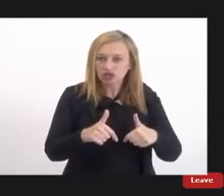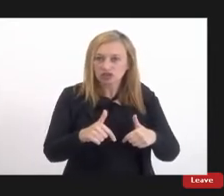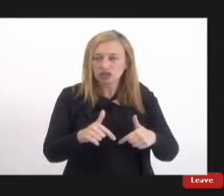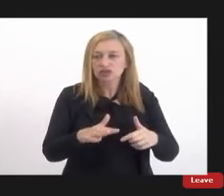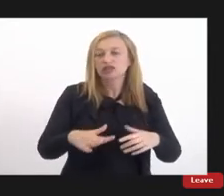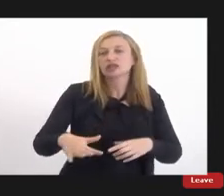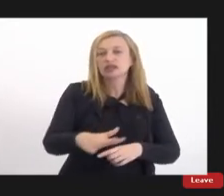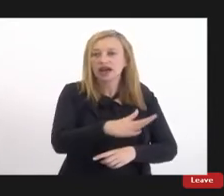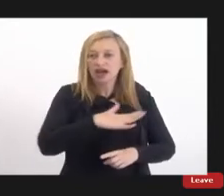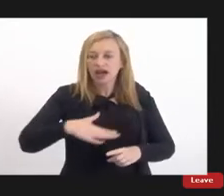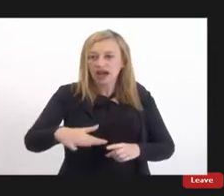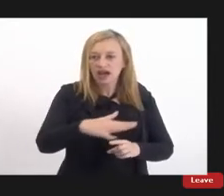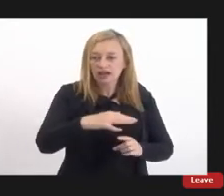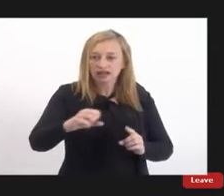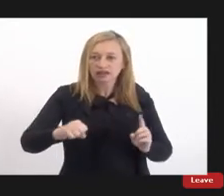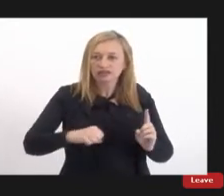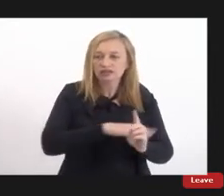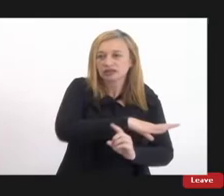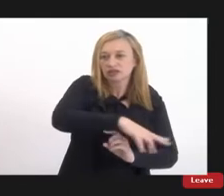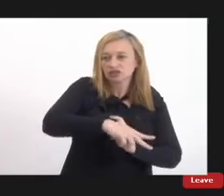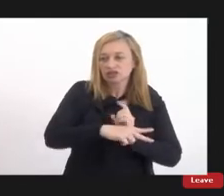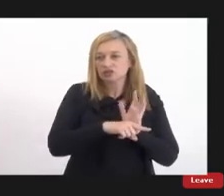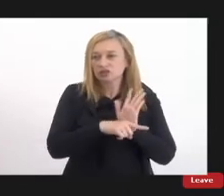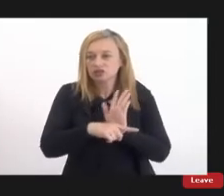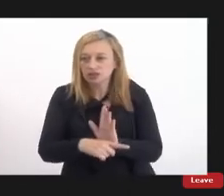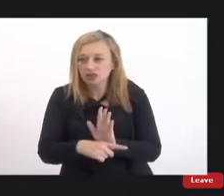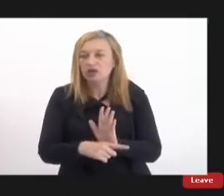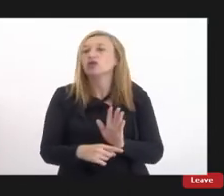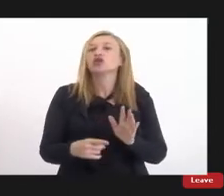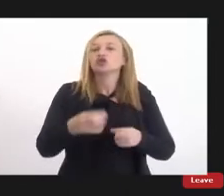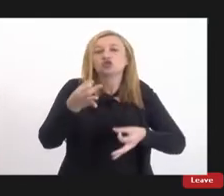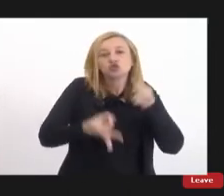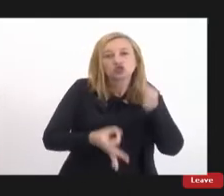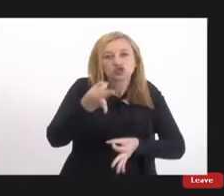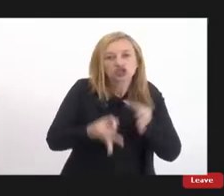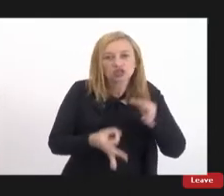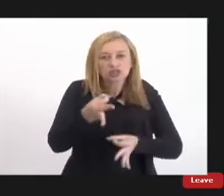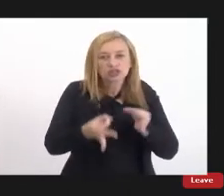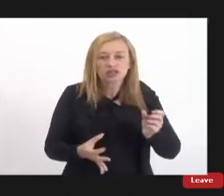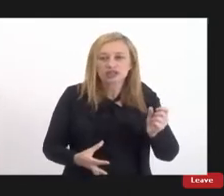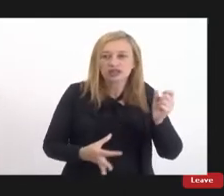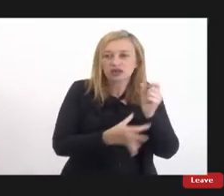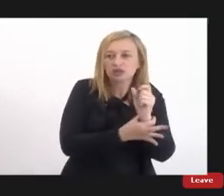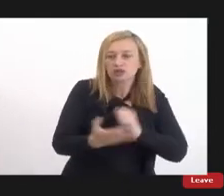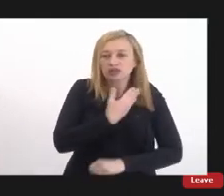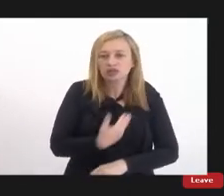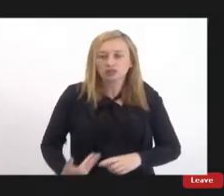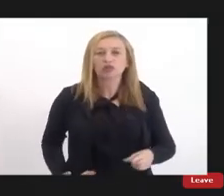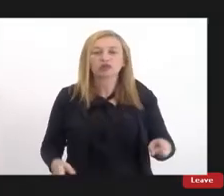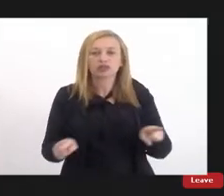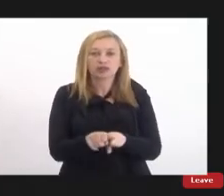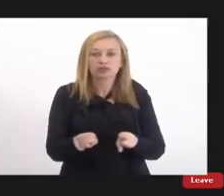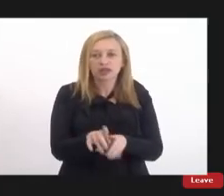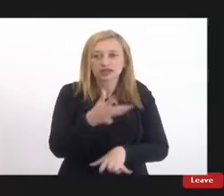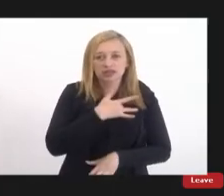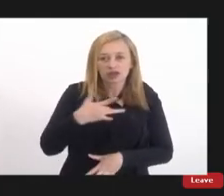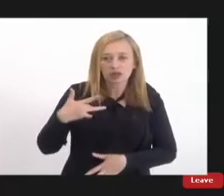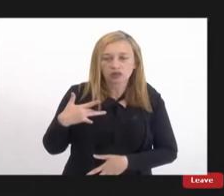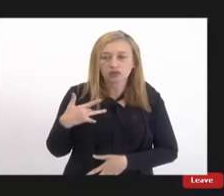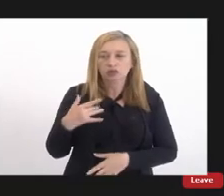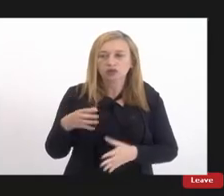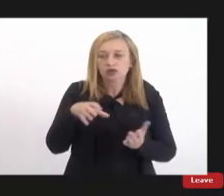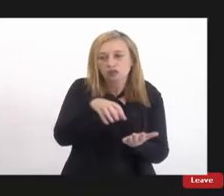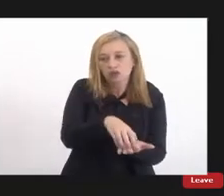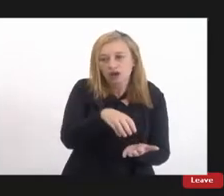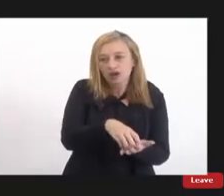social justiça segurança pública e de saúde a rede